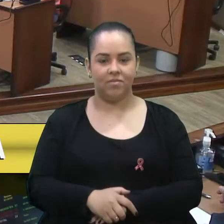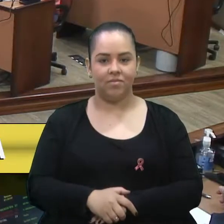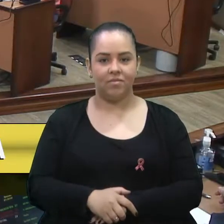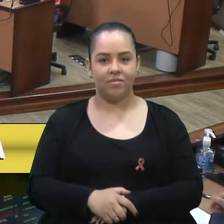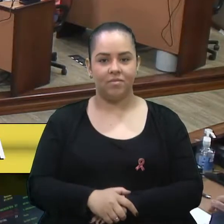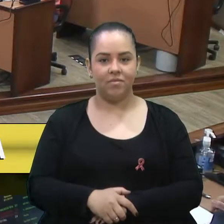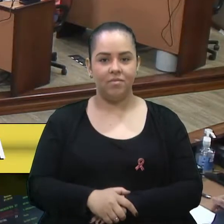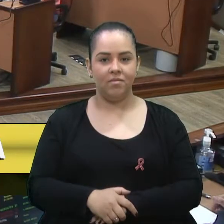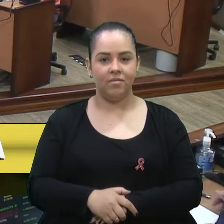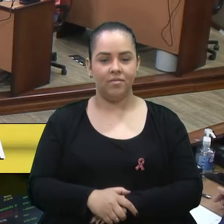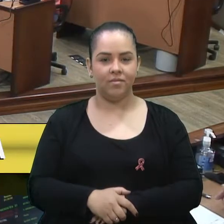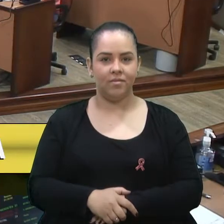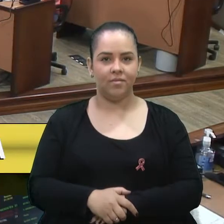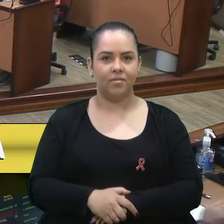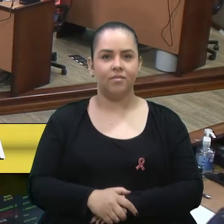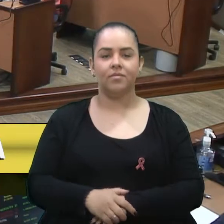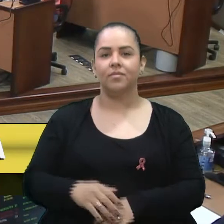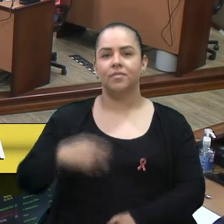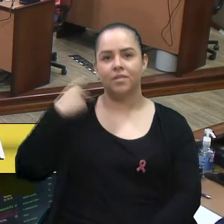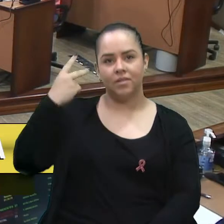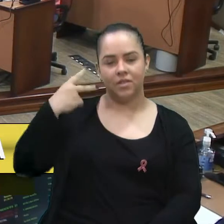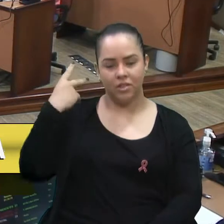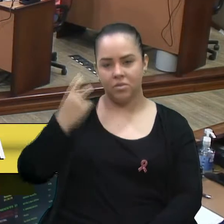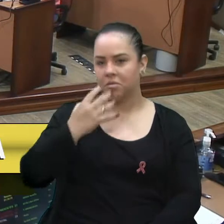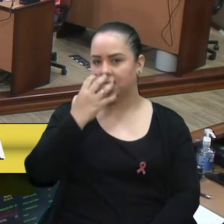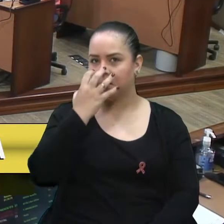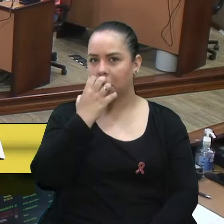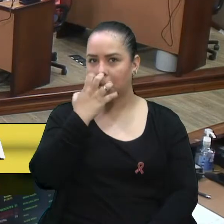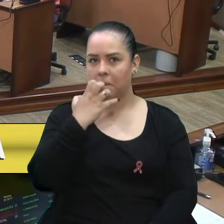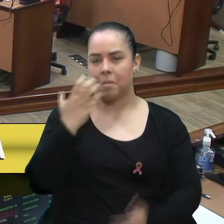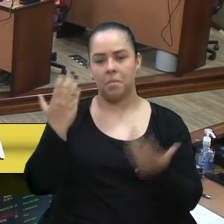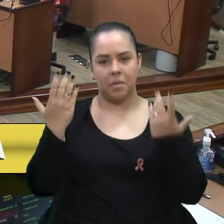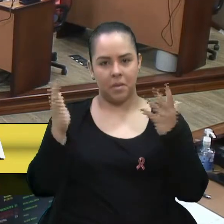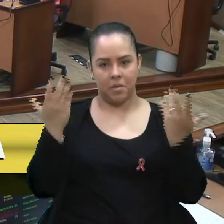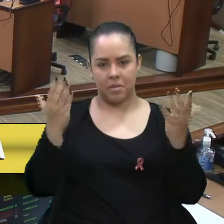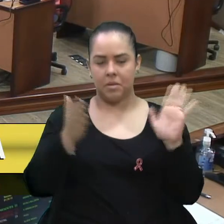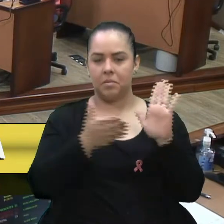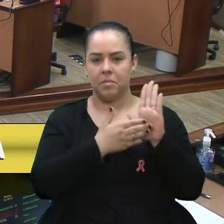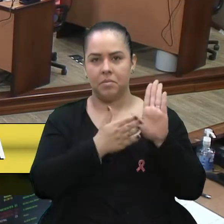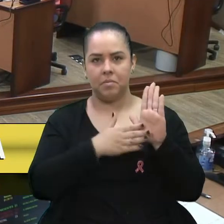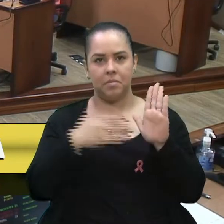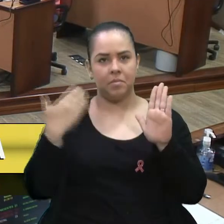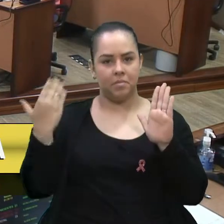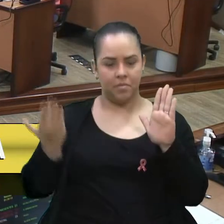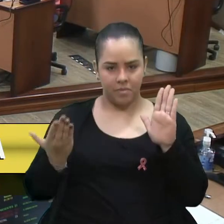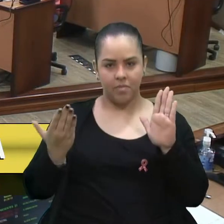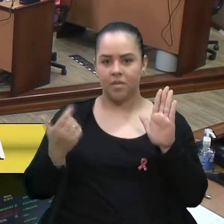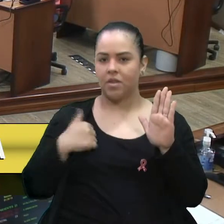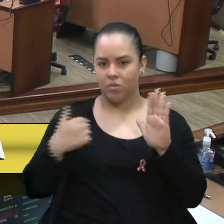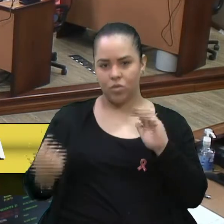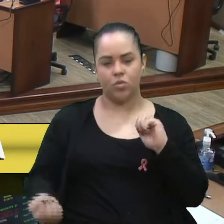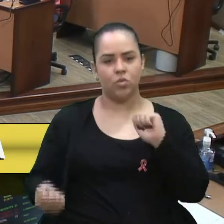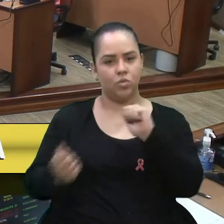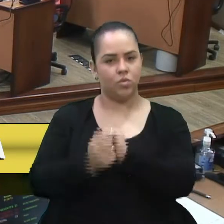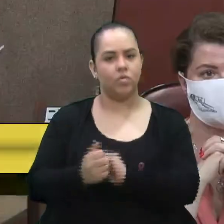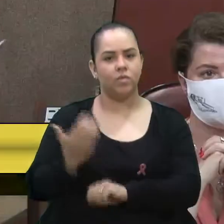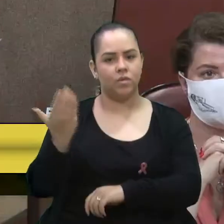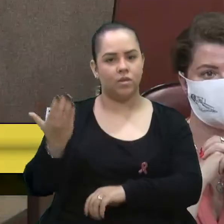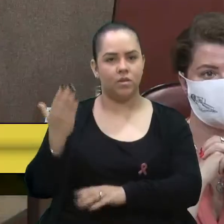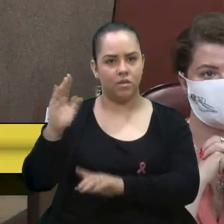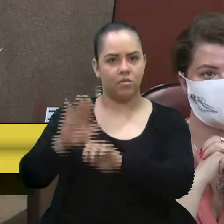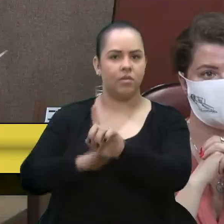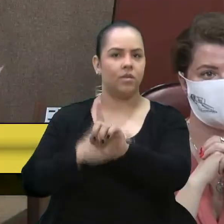Vereador Camiles, parabéns pela proposição. Me junto a esta